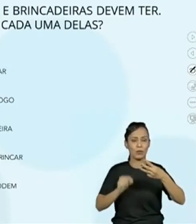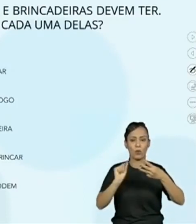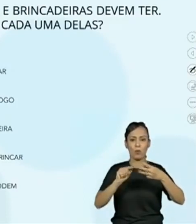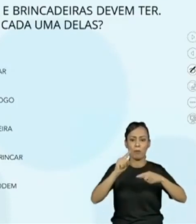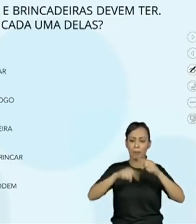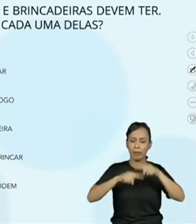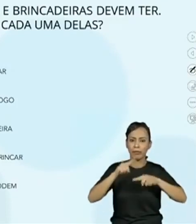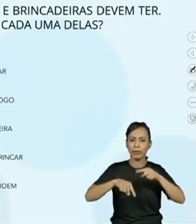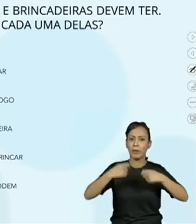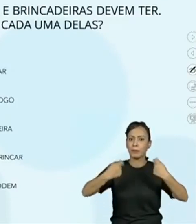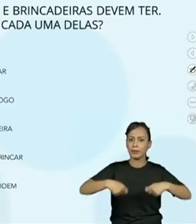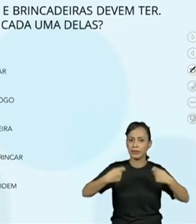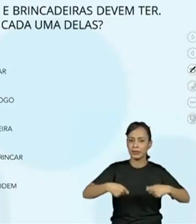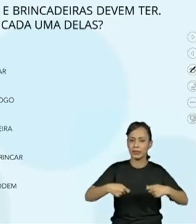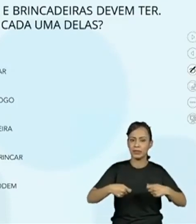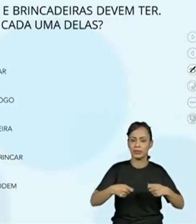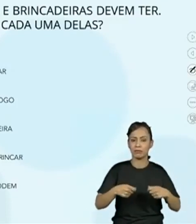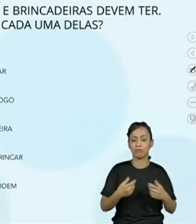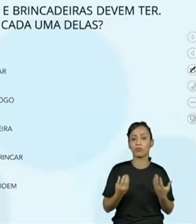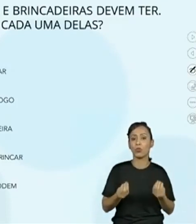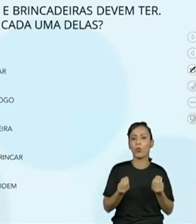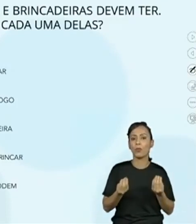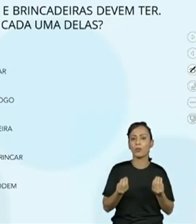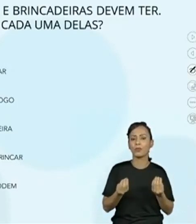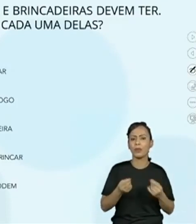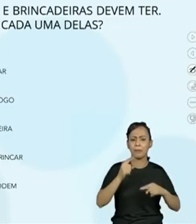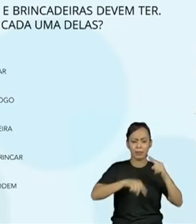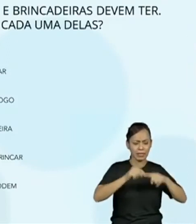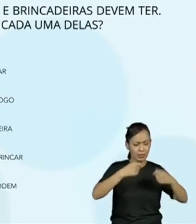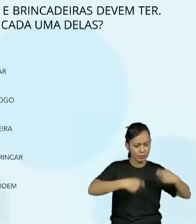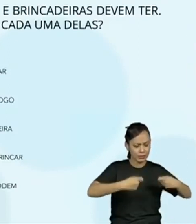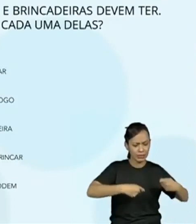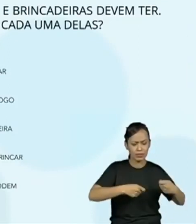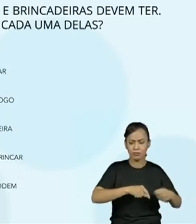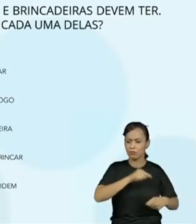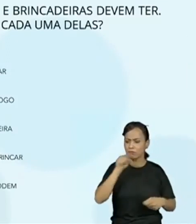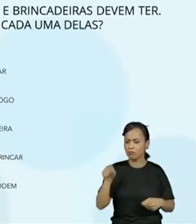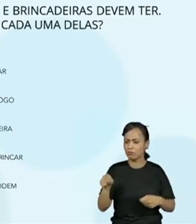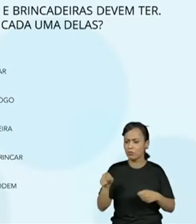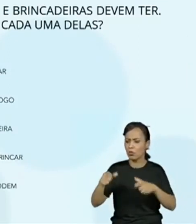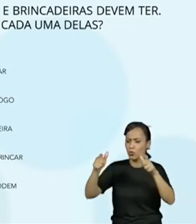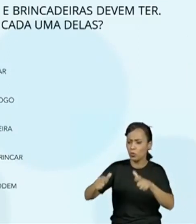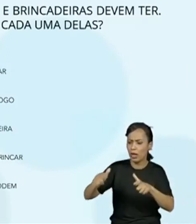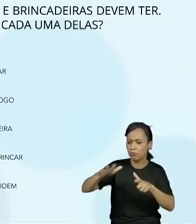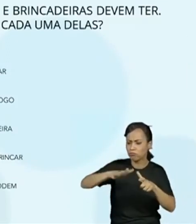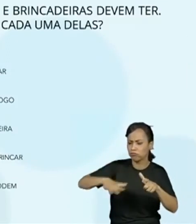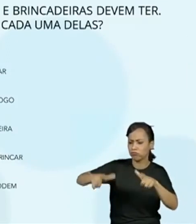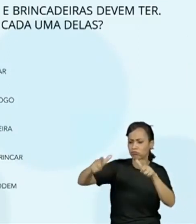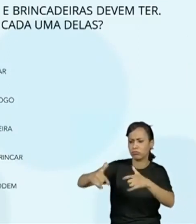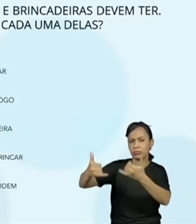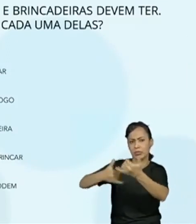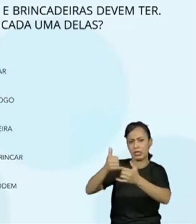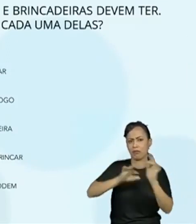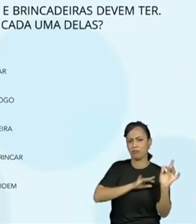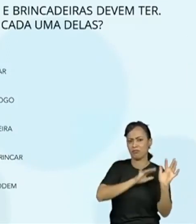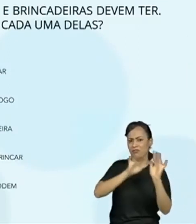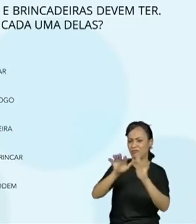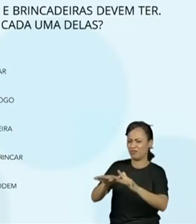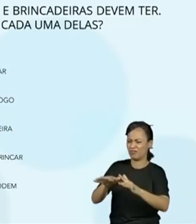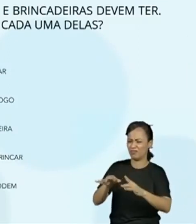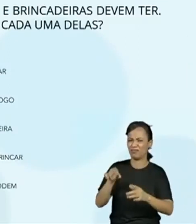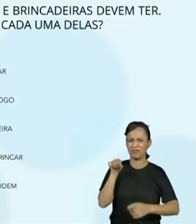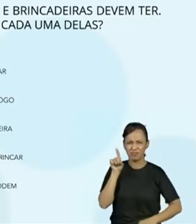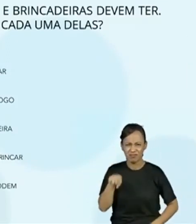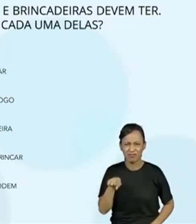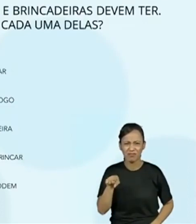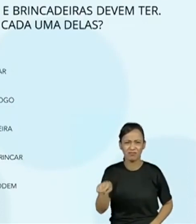necessário. Indica onde brincar ou jogar? Material necessário? É, indica onde eu